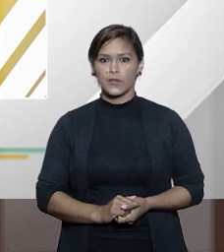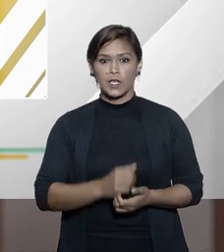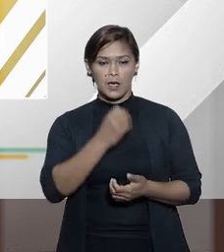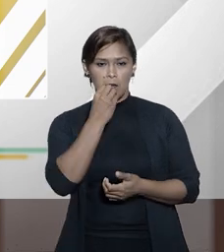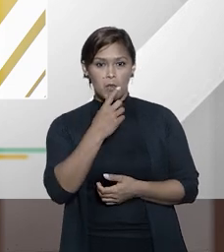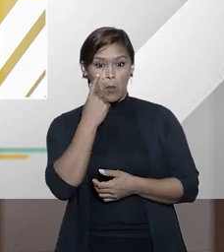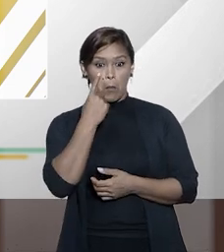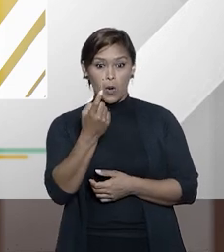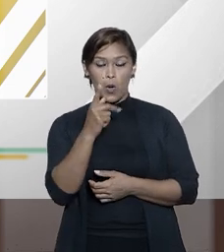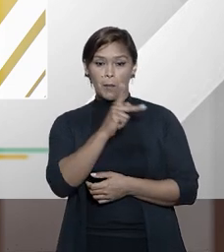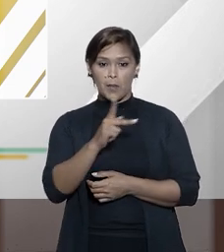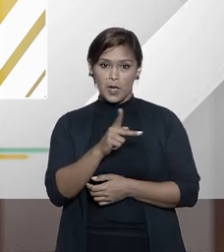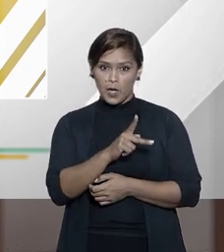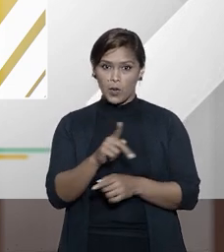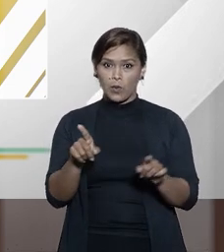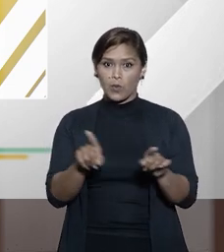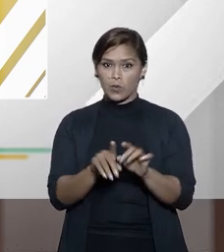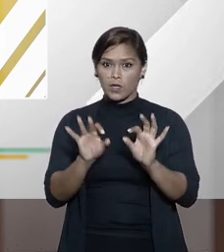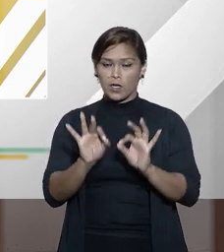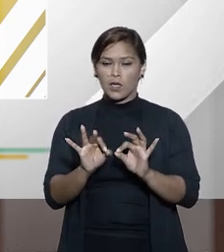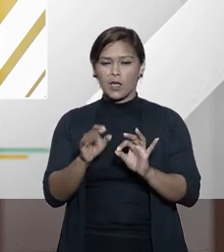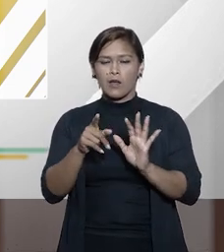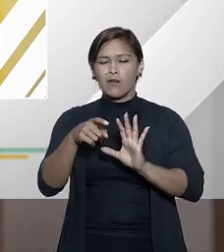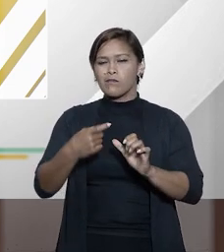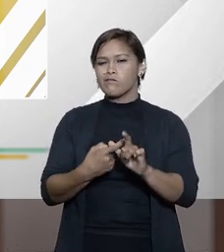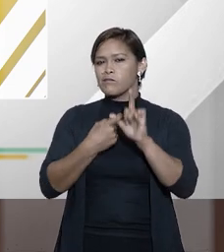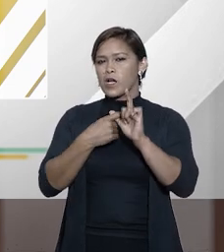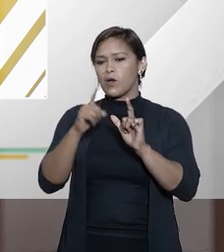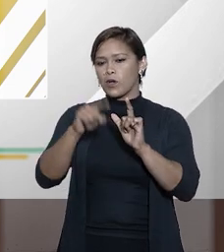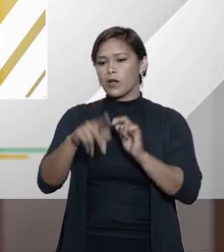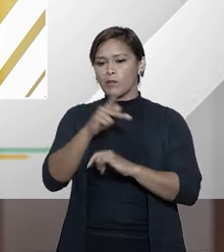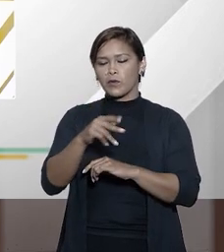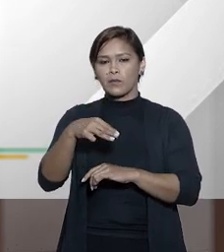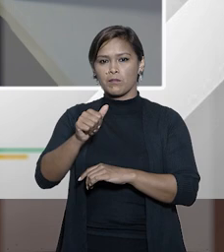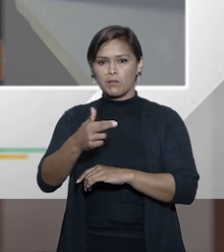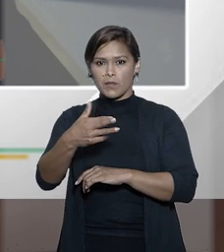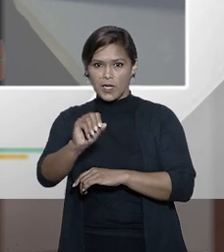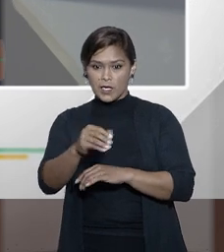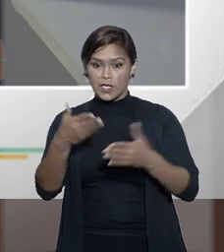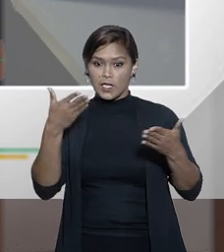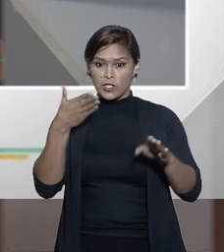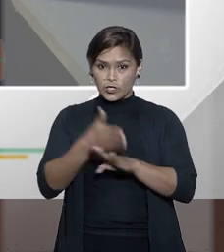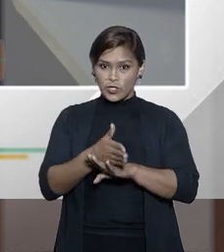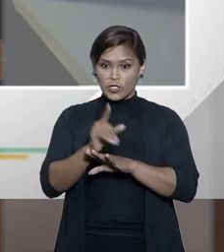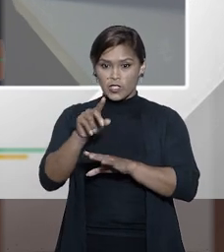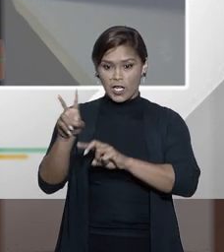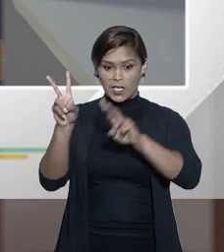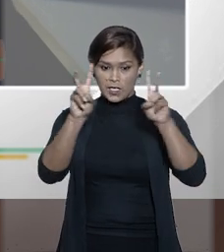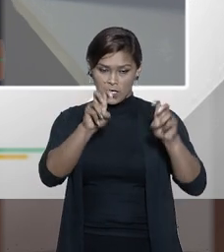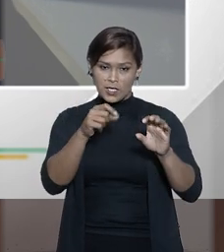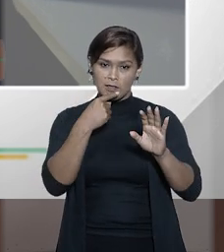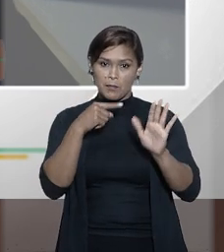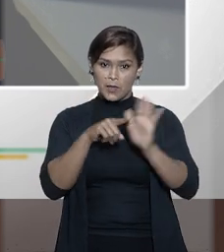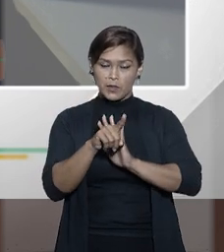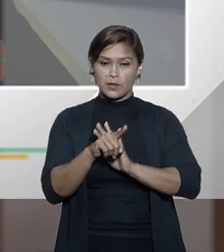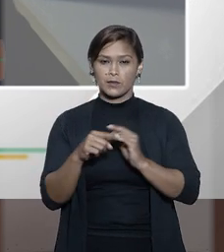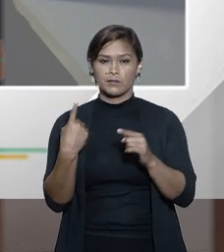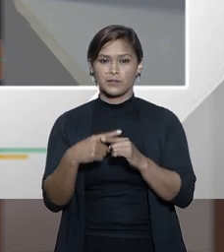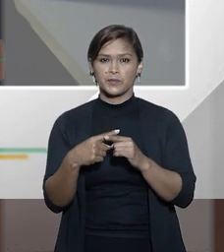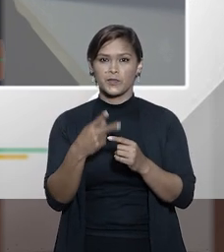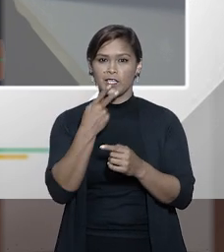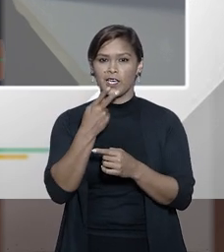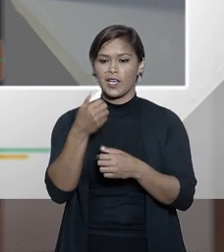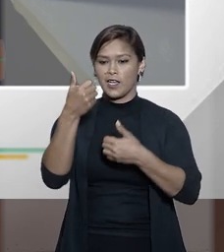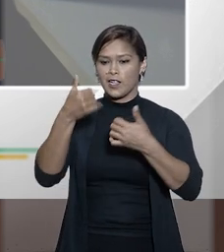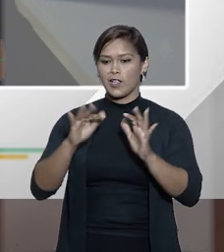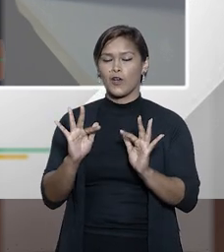muito interessante a pergunta Tiago vou pegar só o gancho aqui do que disse a professora Maria Rosa e já entro nesse seu ponto porque ela